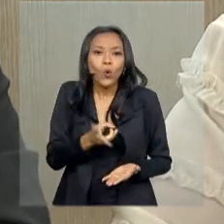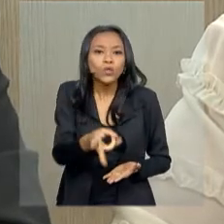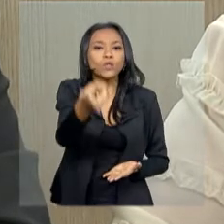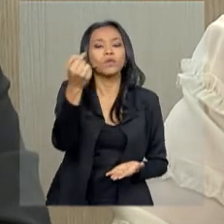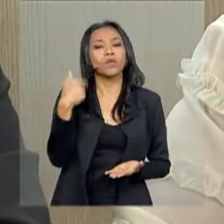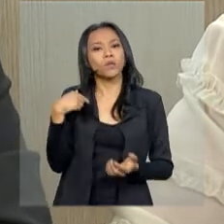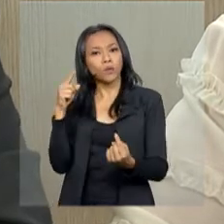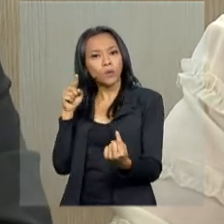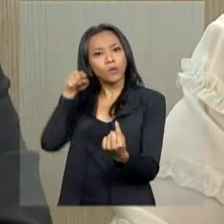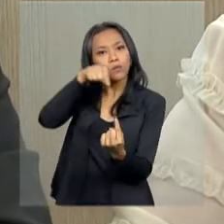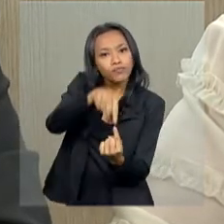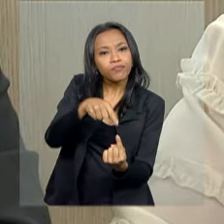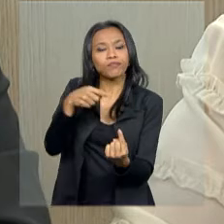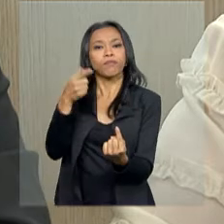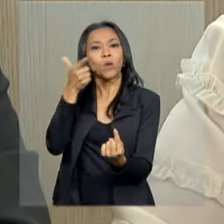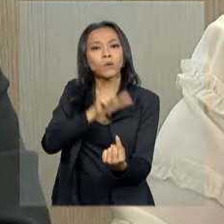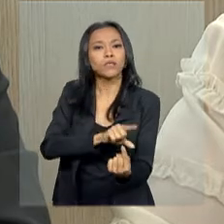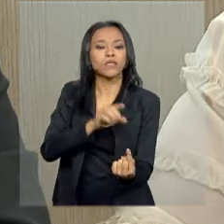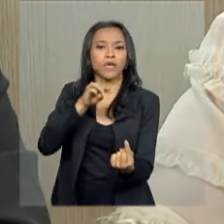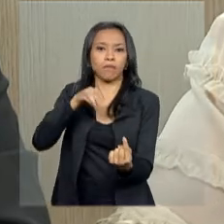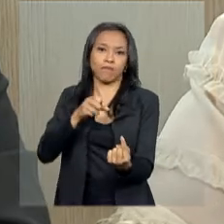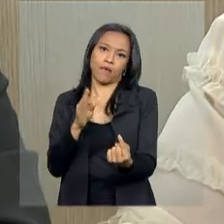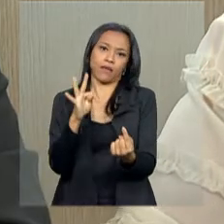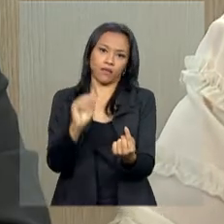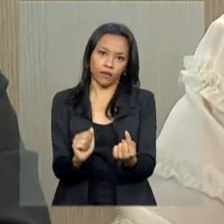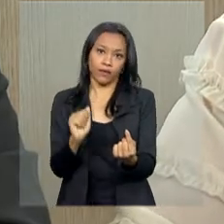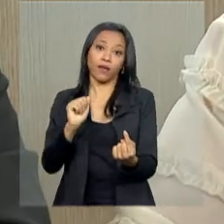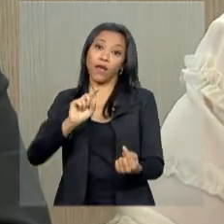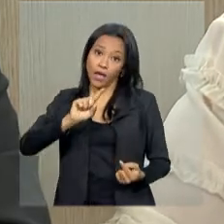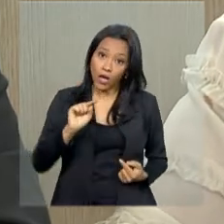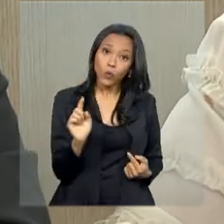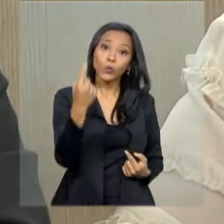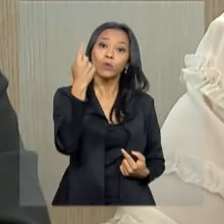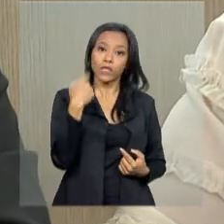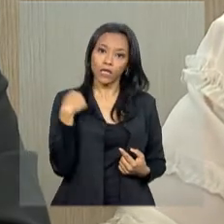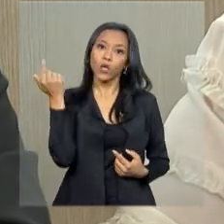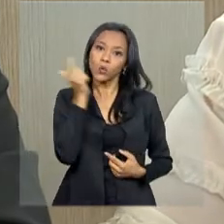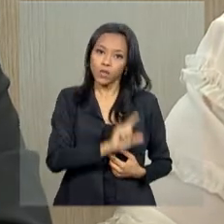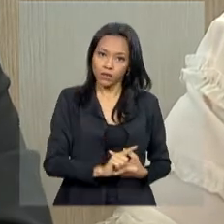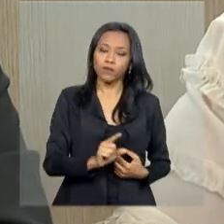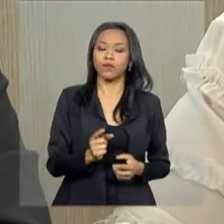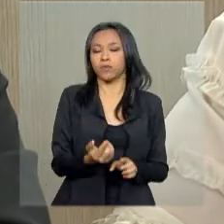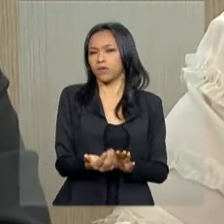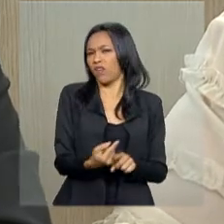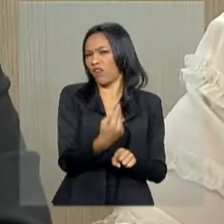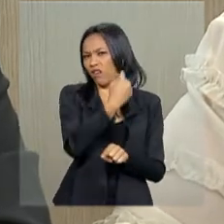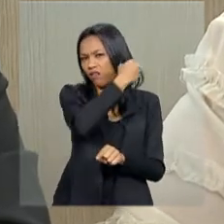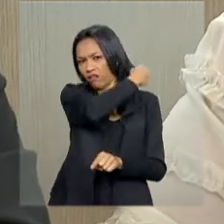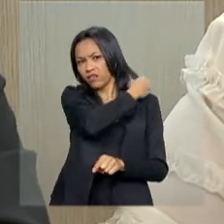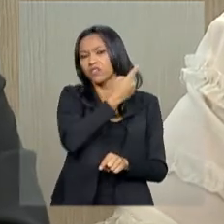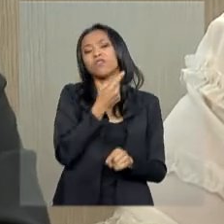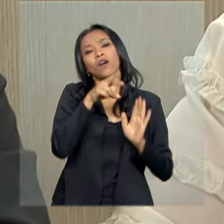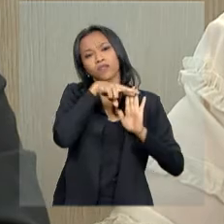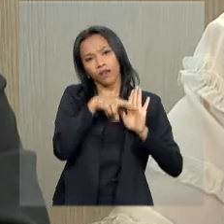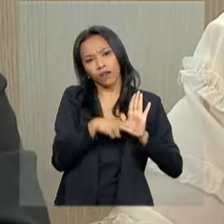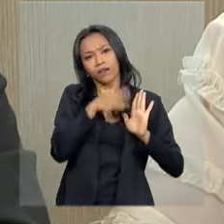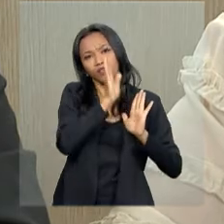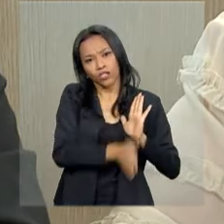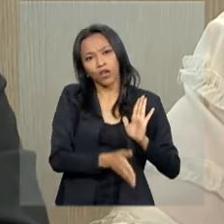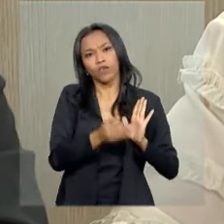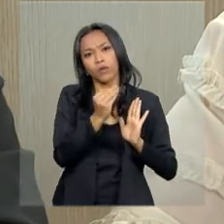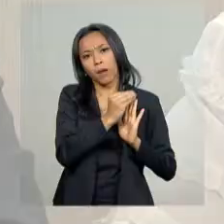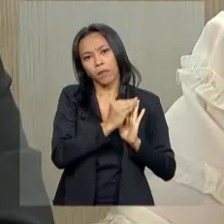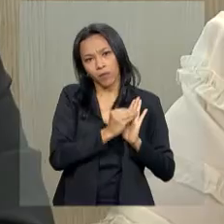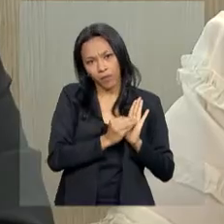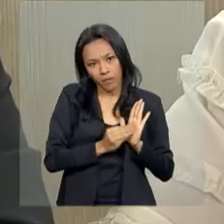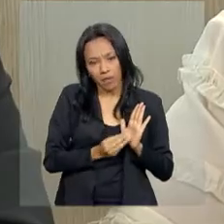nesta etapa. É a única etapa que nós cumprimos a meta desde a série ser estabelecida, tanto da meta quanto